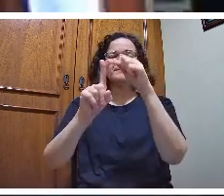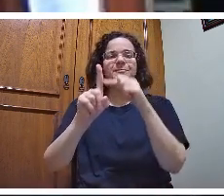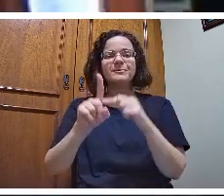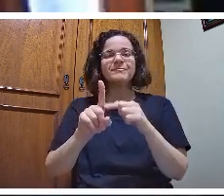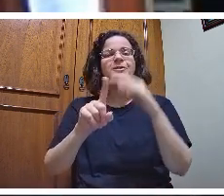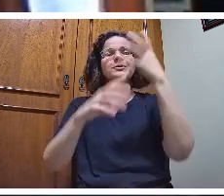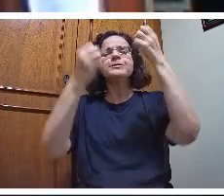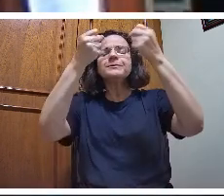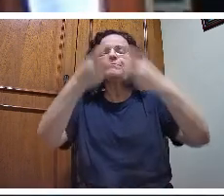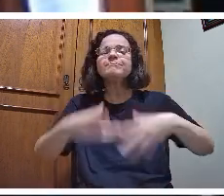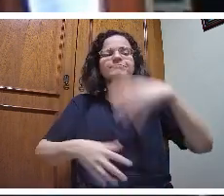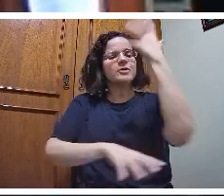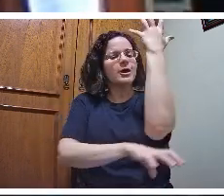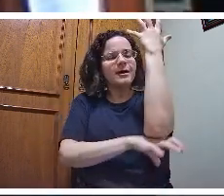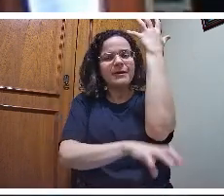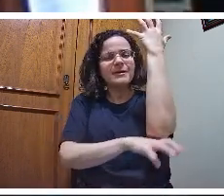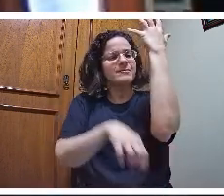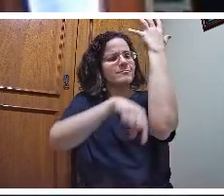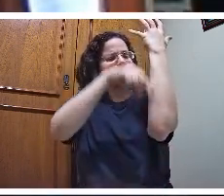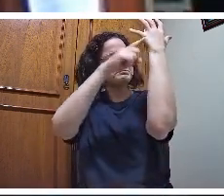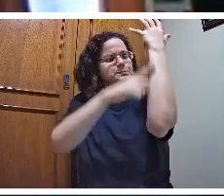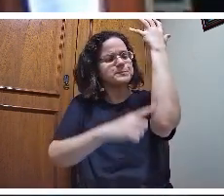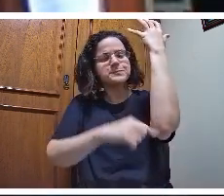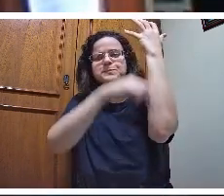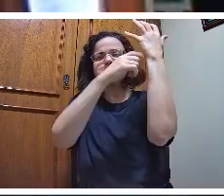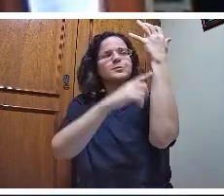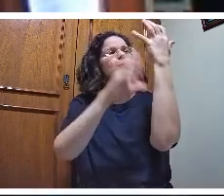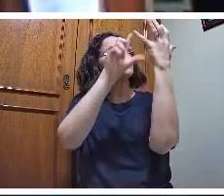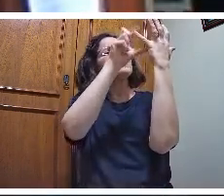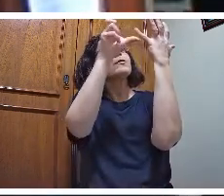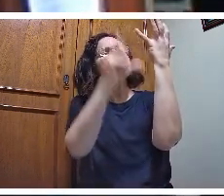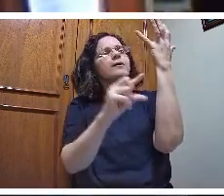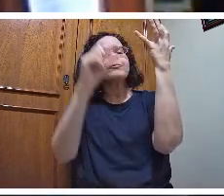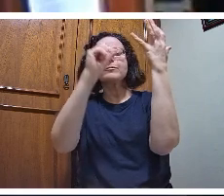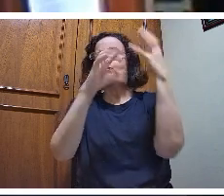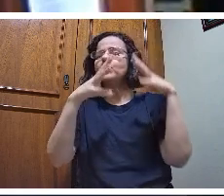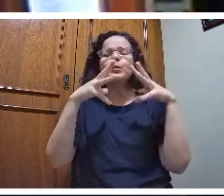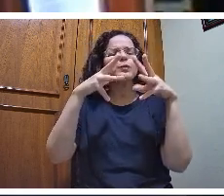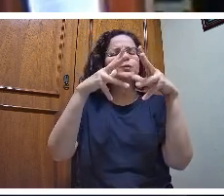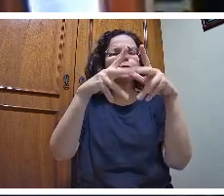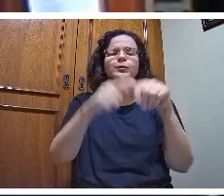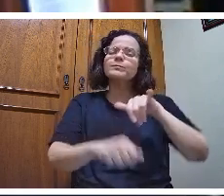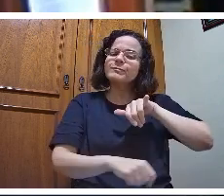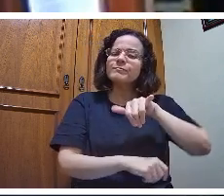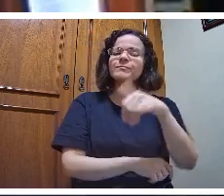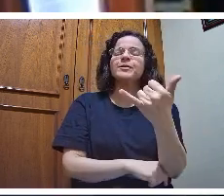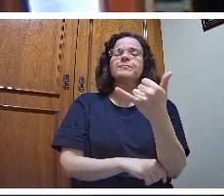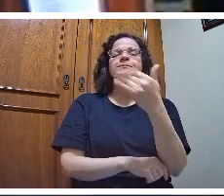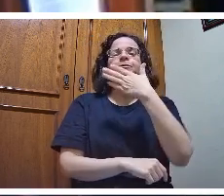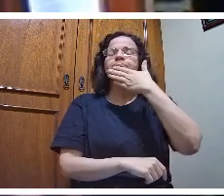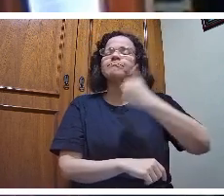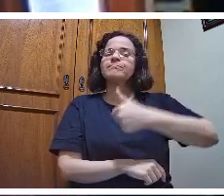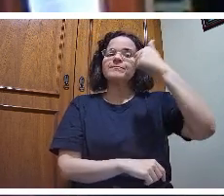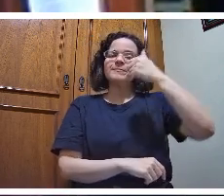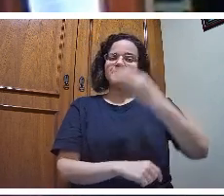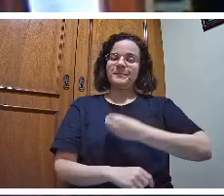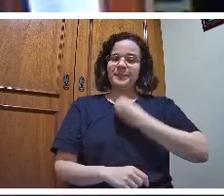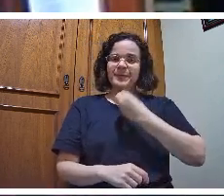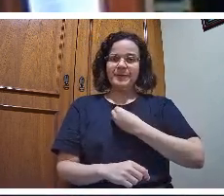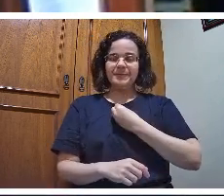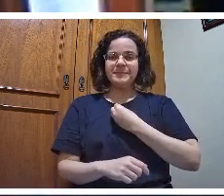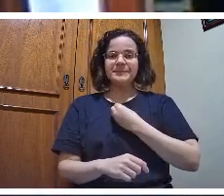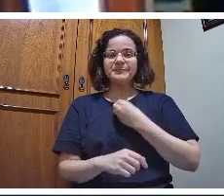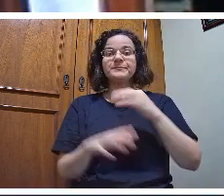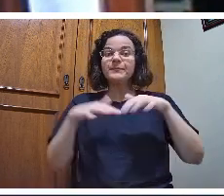circulação da seiva, que aproveitamento tem o eucalipto para a vida, enfim, explica tudo sobre